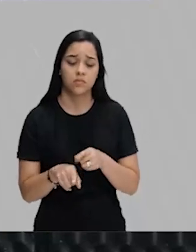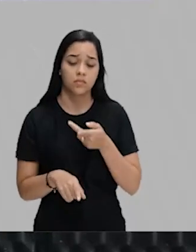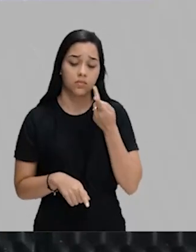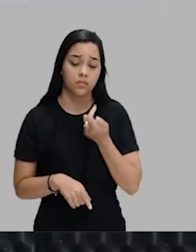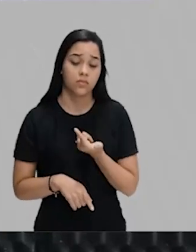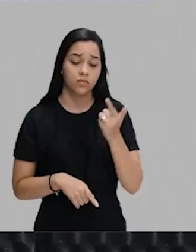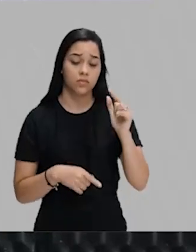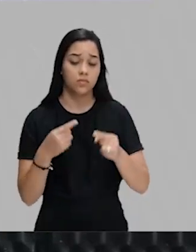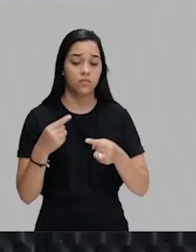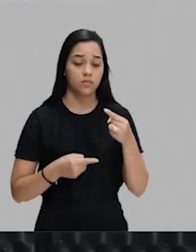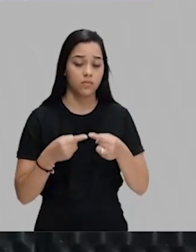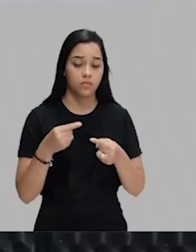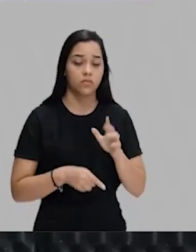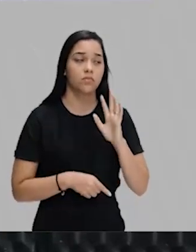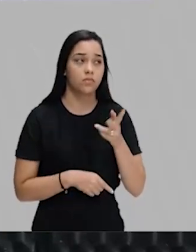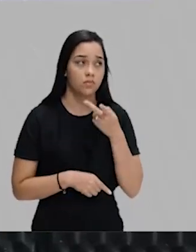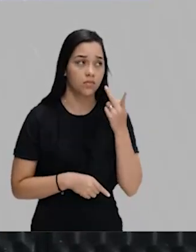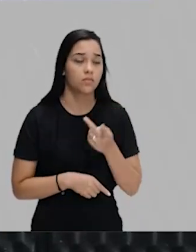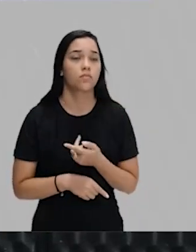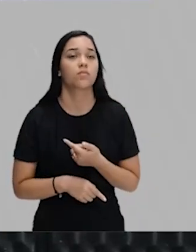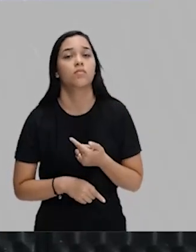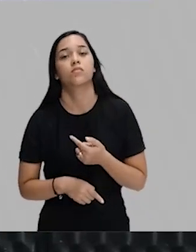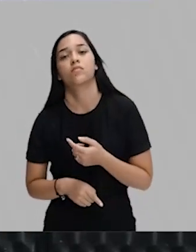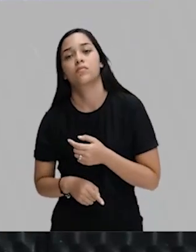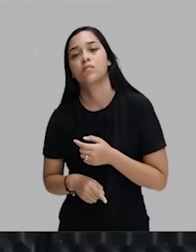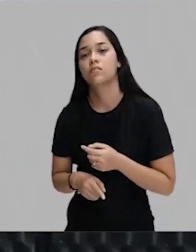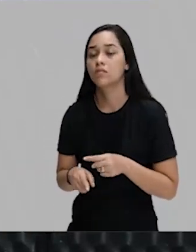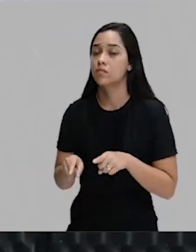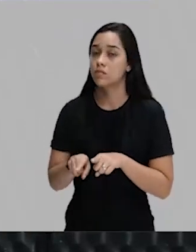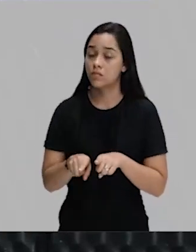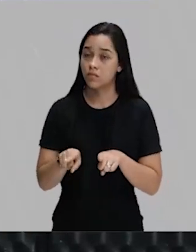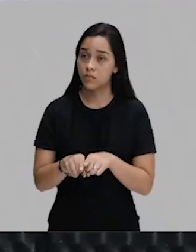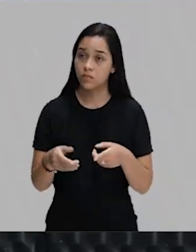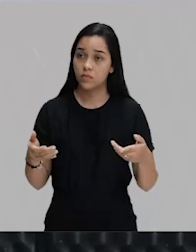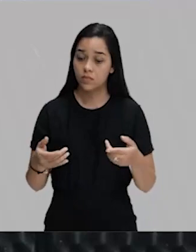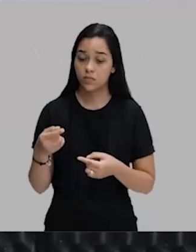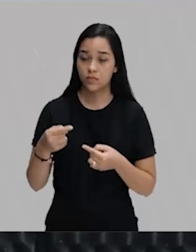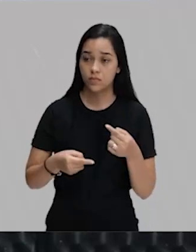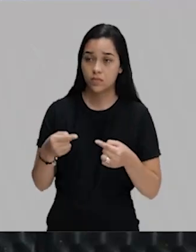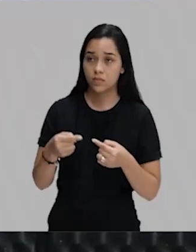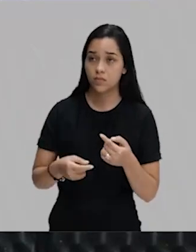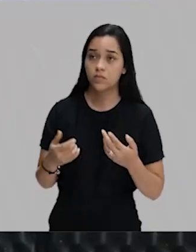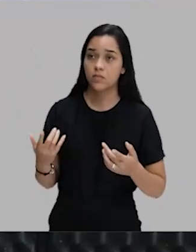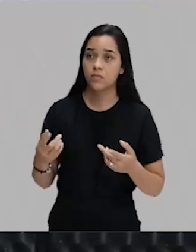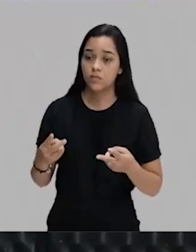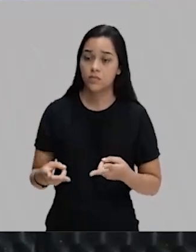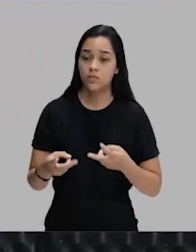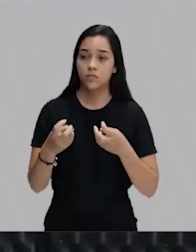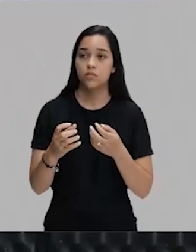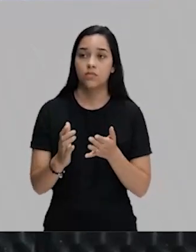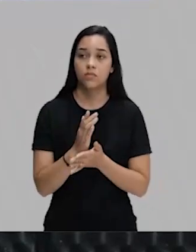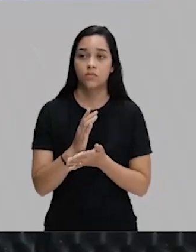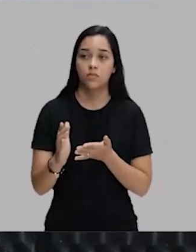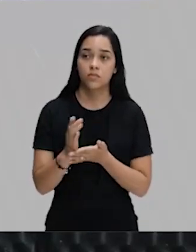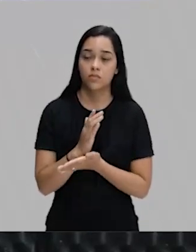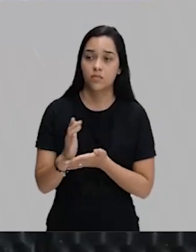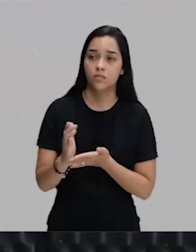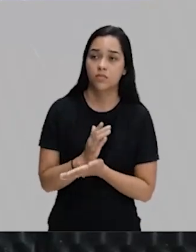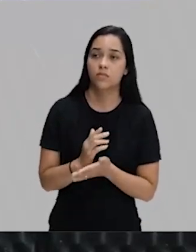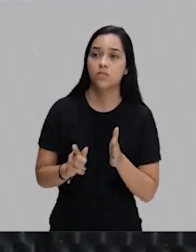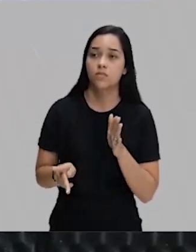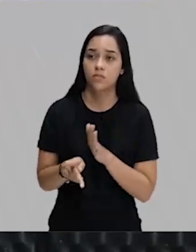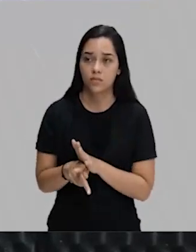outras discussões que nós já falamos sobre o Segundo Império. Nós vamos discutir, observar algumas questões